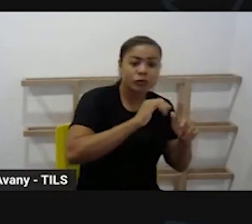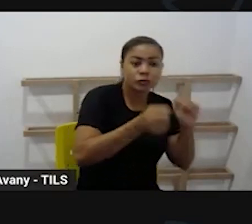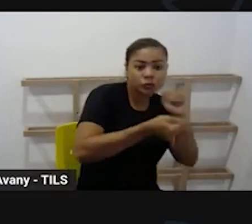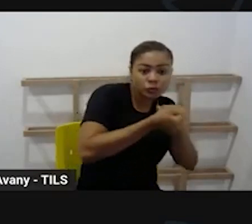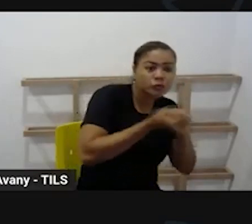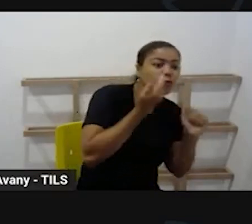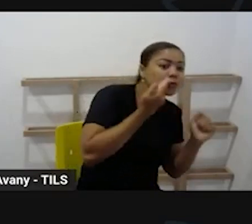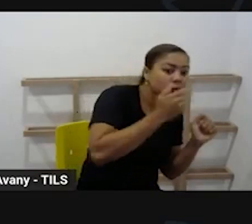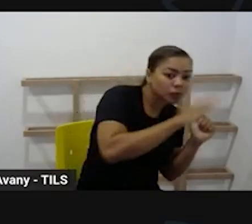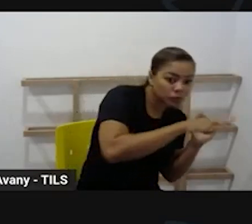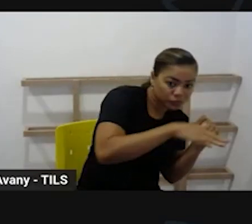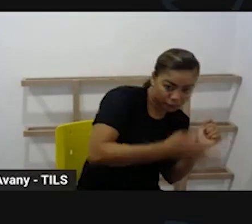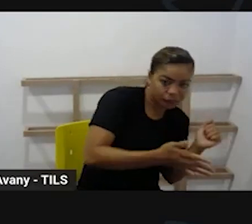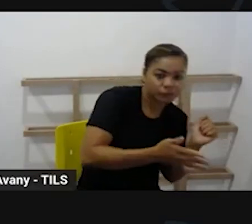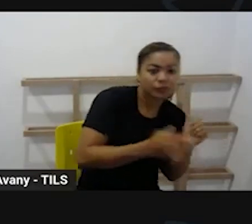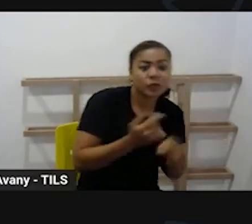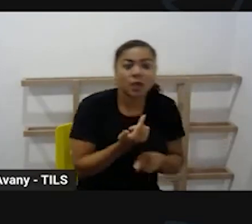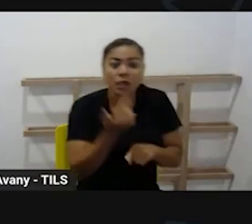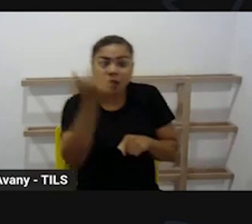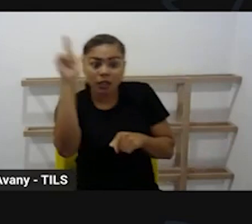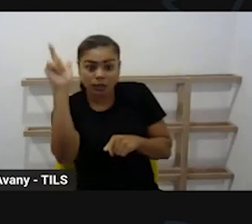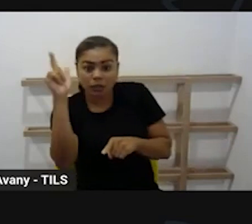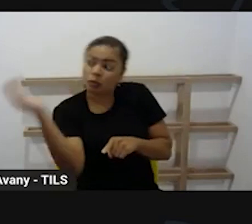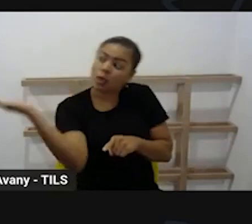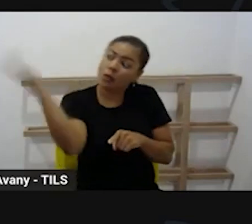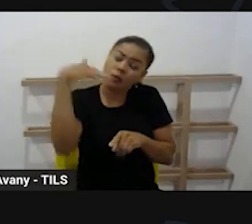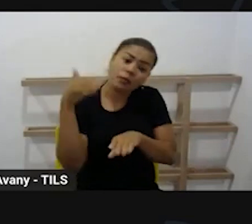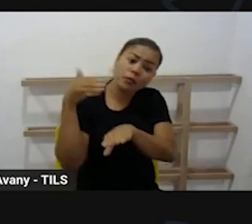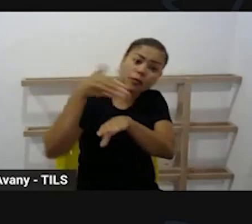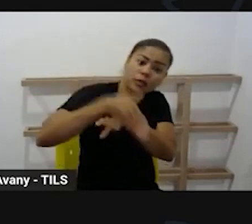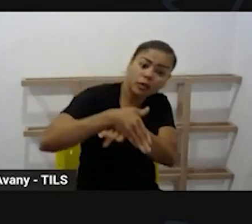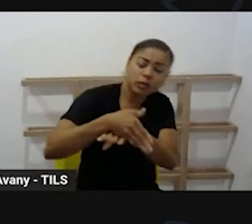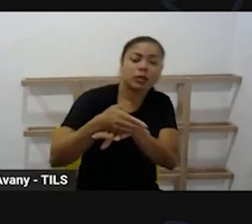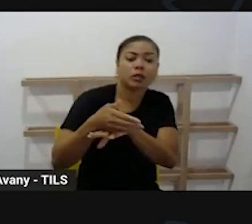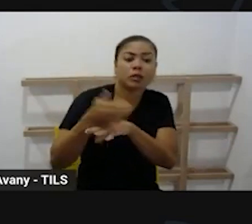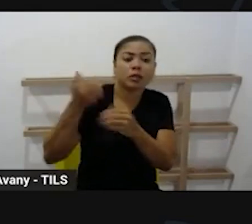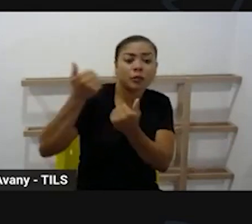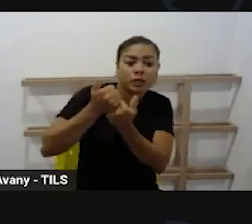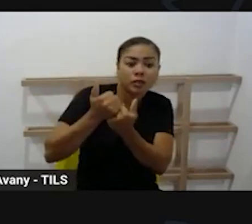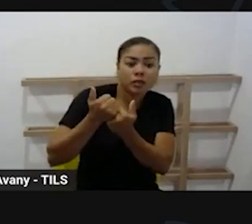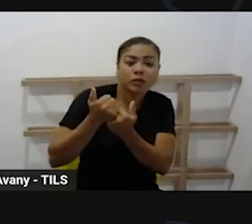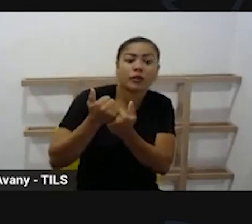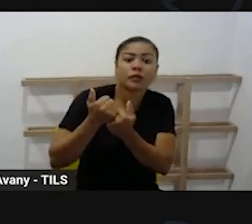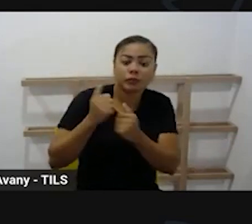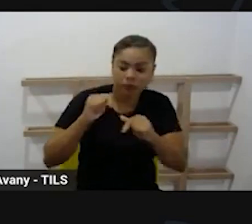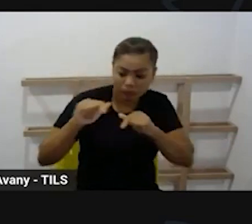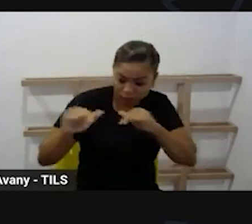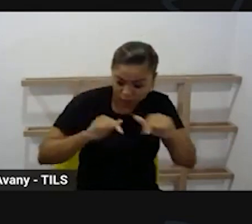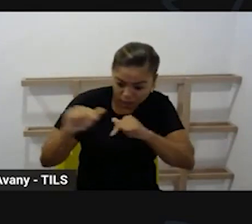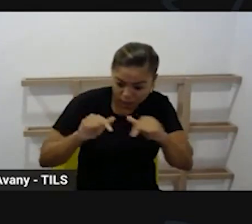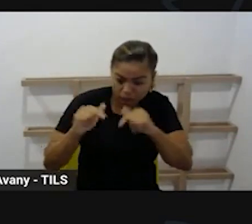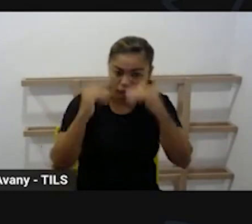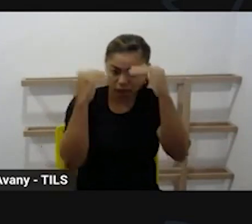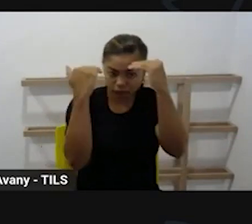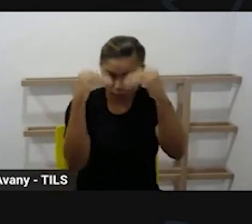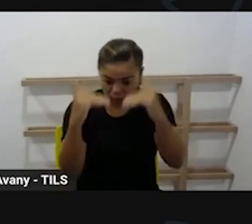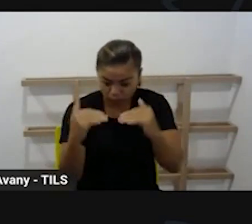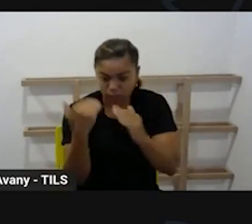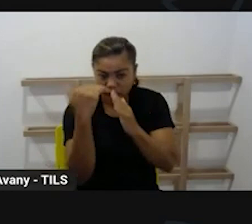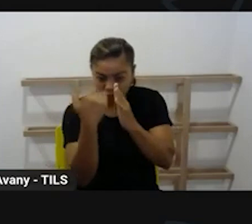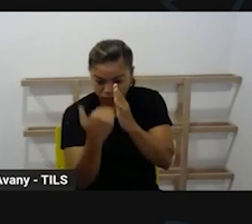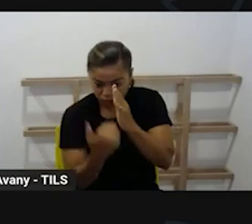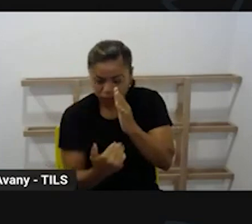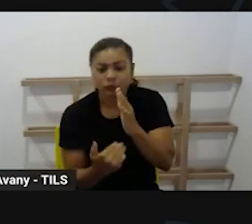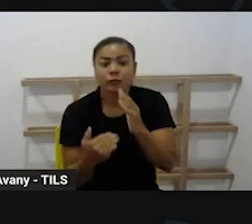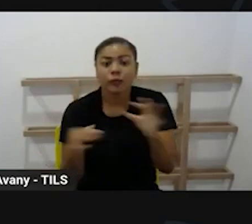entra pra tirar minha reserva vai entrar vai trabalhar com com a sequência didática e depois da